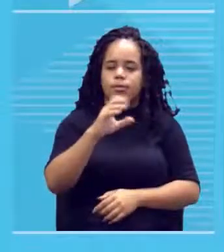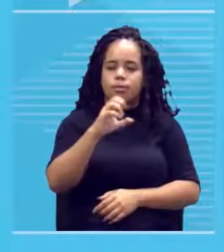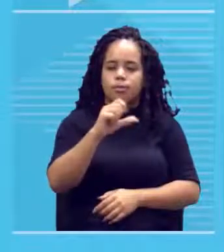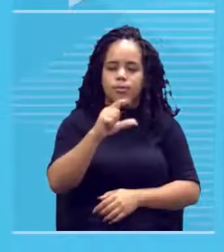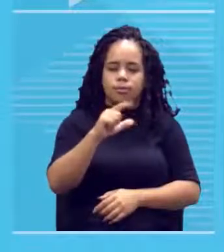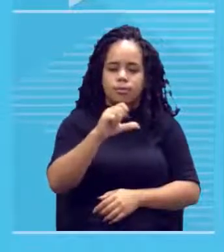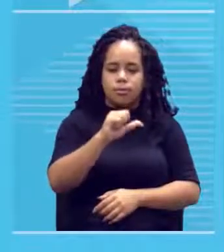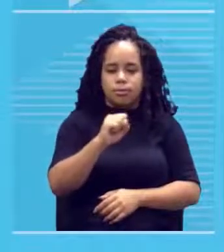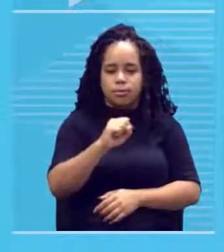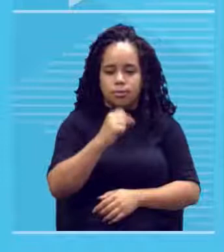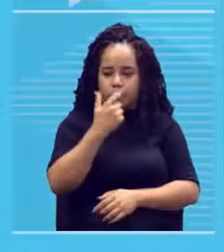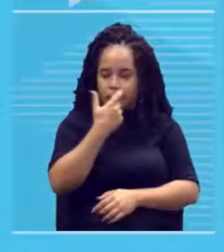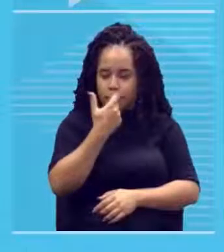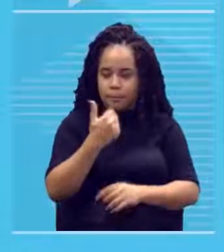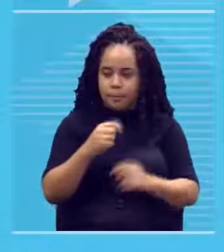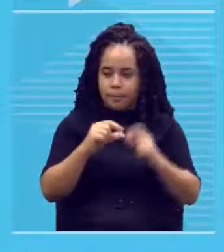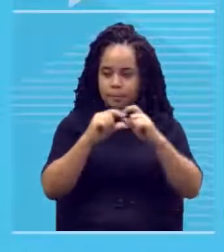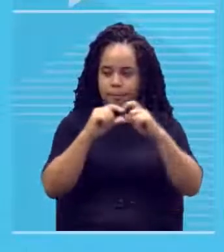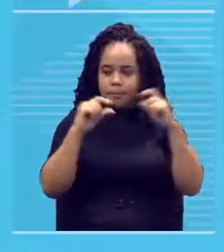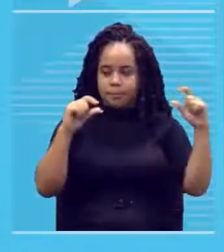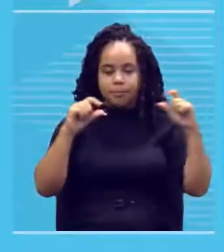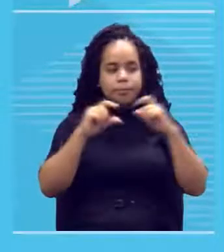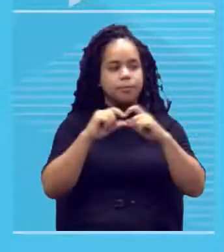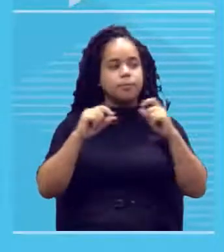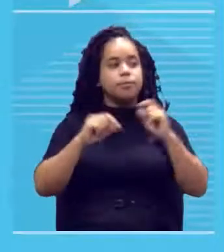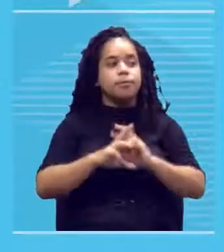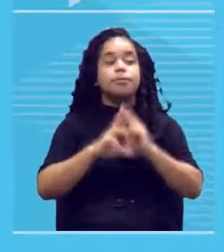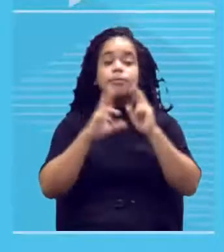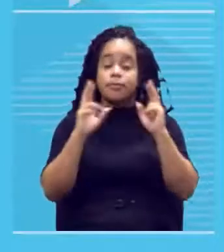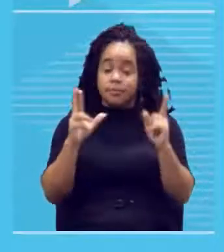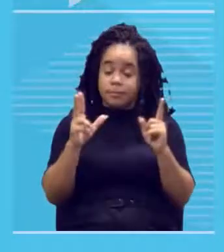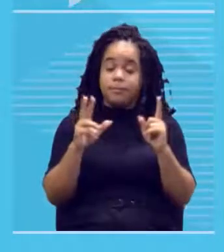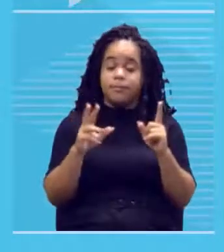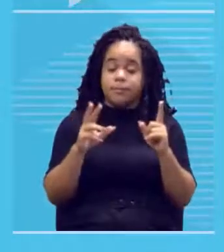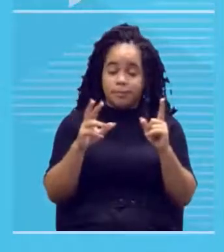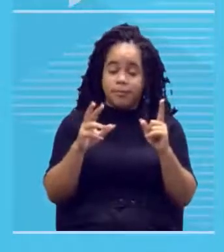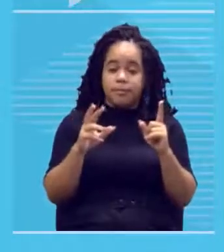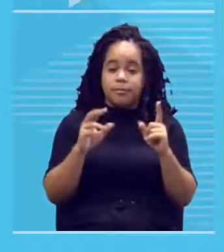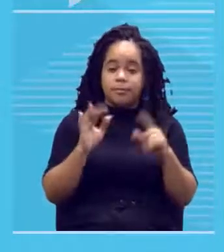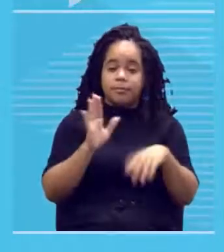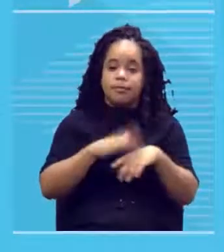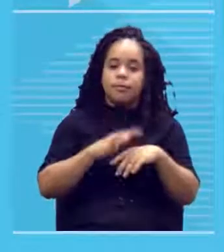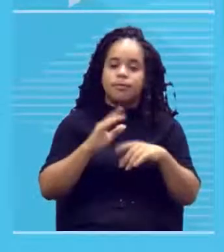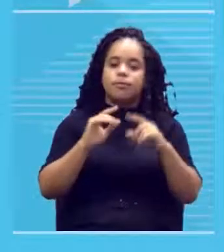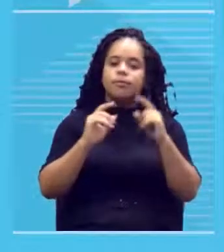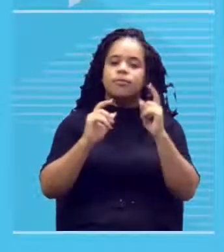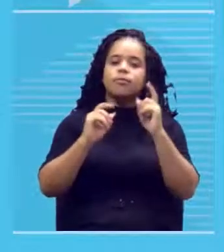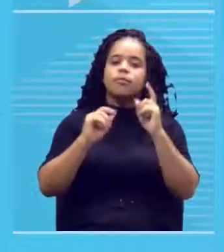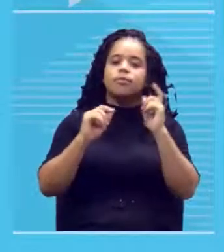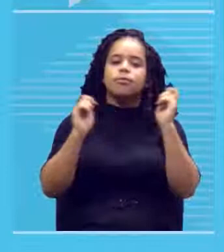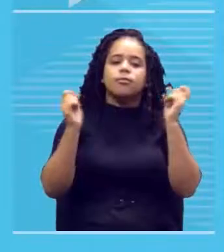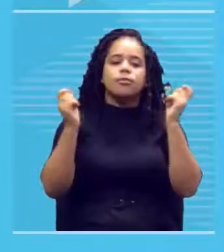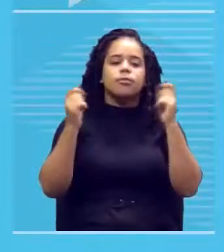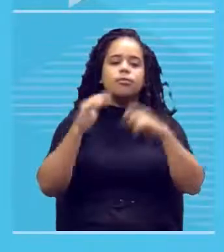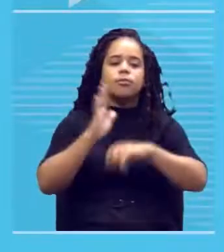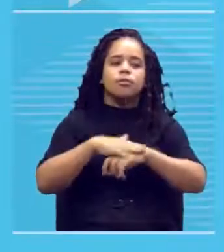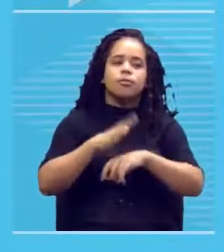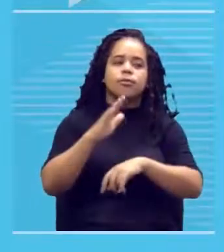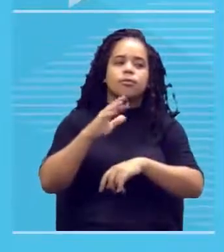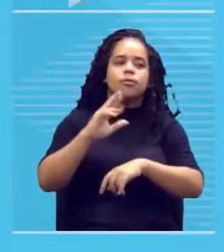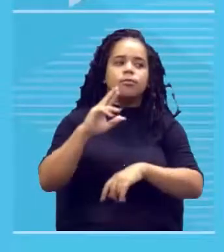essa diferença acaba se tornando mais discursiva certo? do que prática